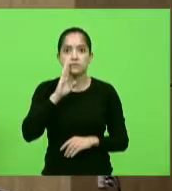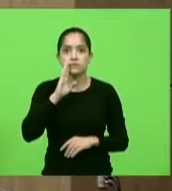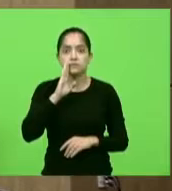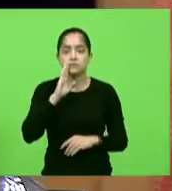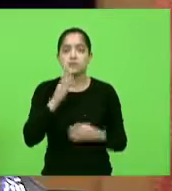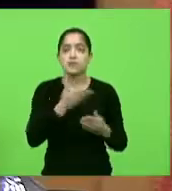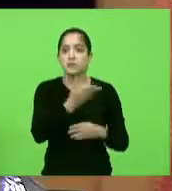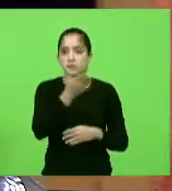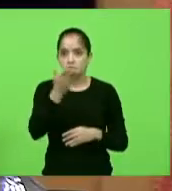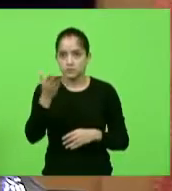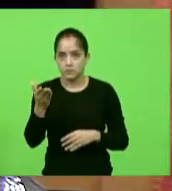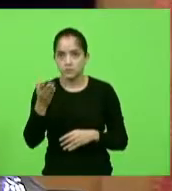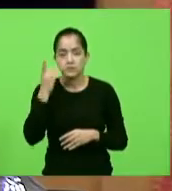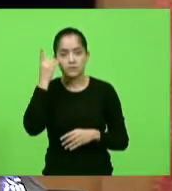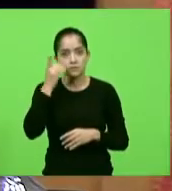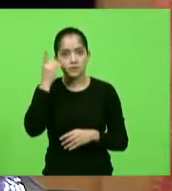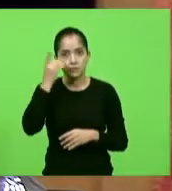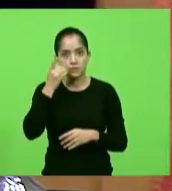ouvintes, senhores deputados,